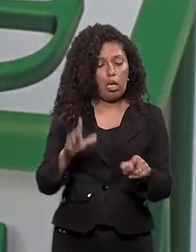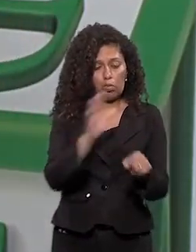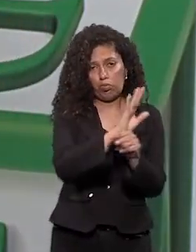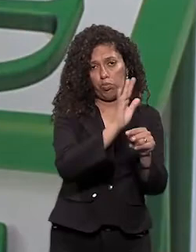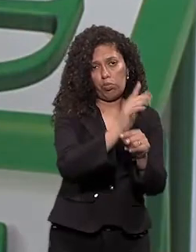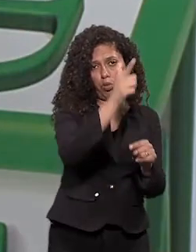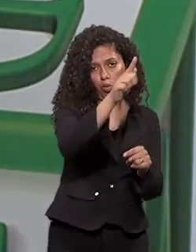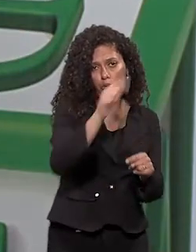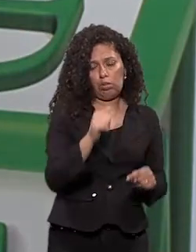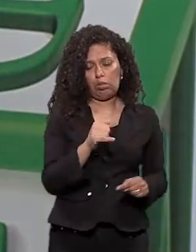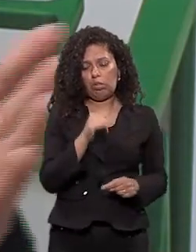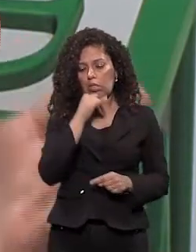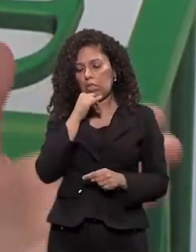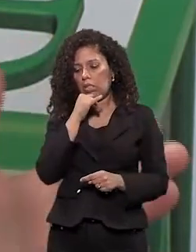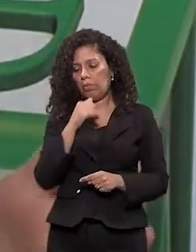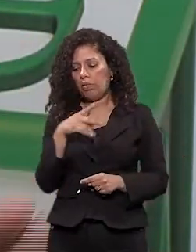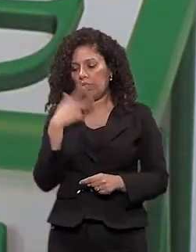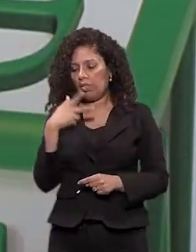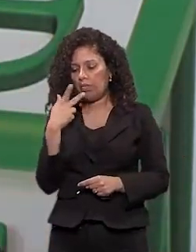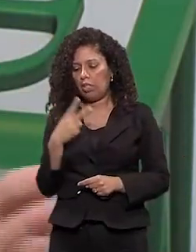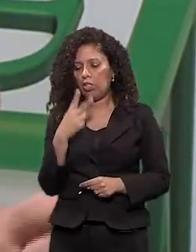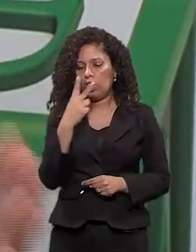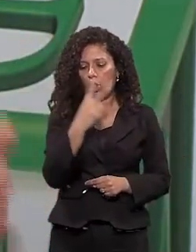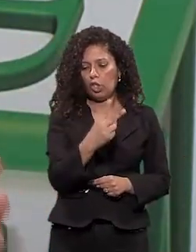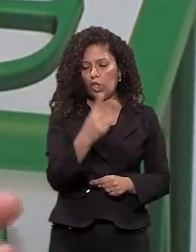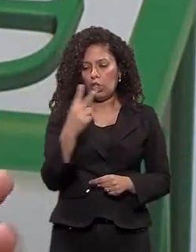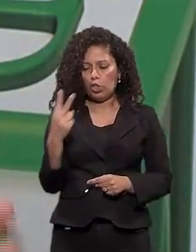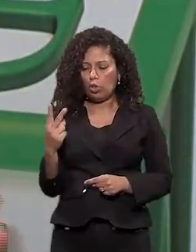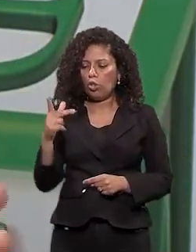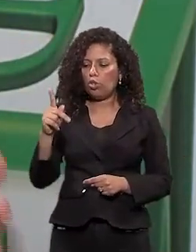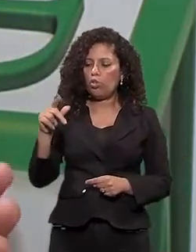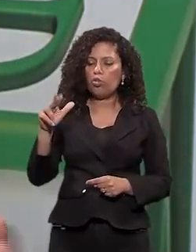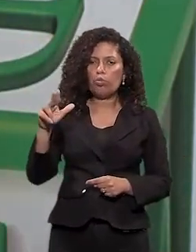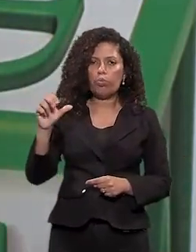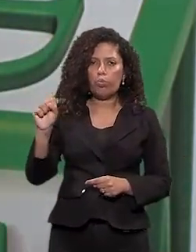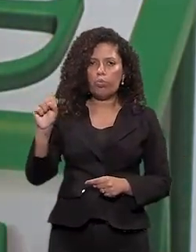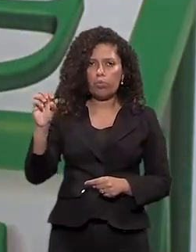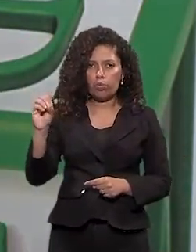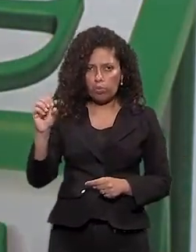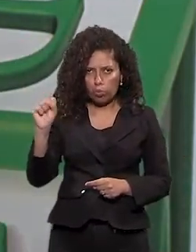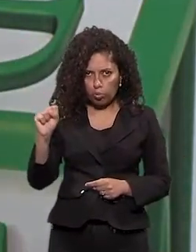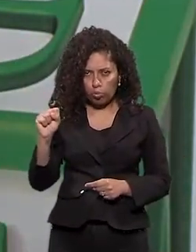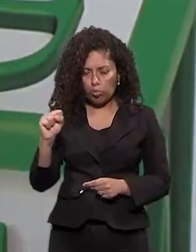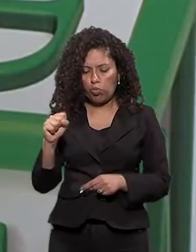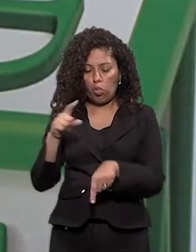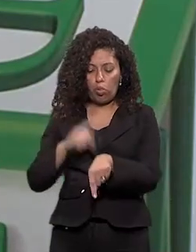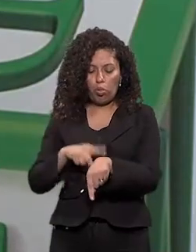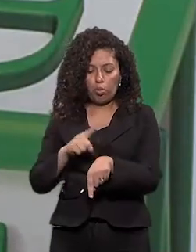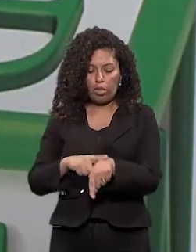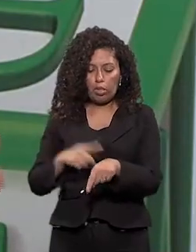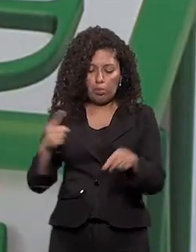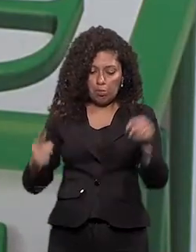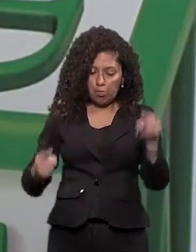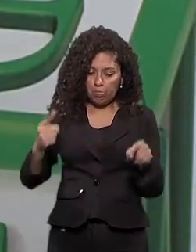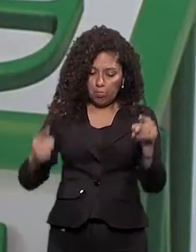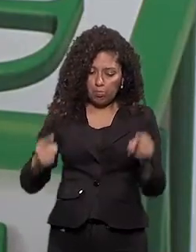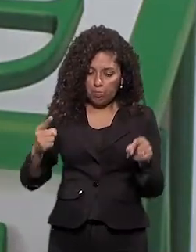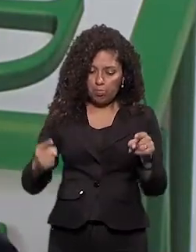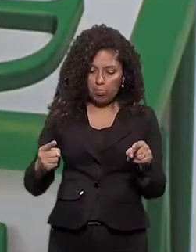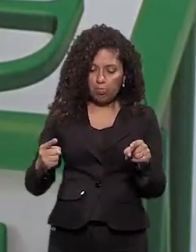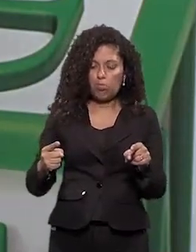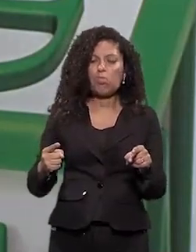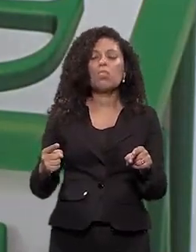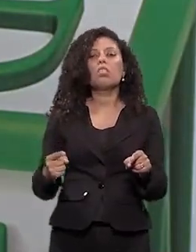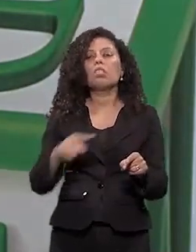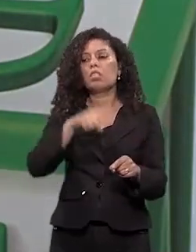Que entre dois números, por exemplo E dois pulsos, né Tempos da música Existe o meio entre eles, né E